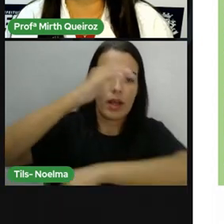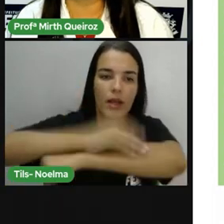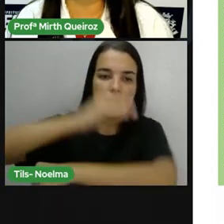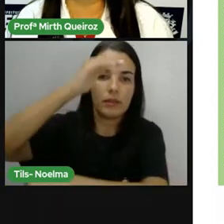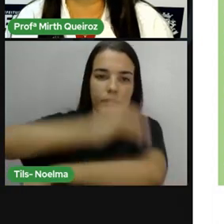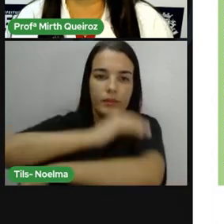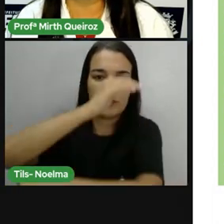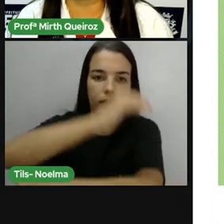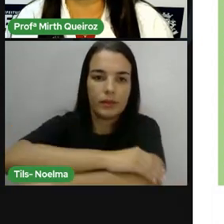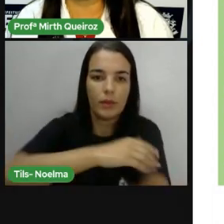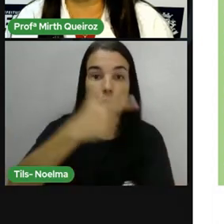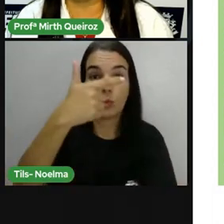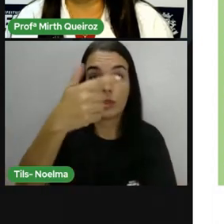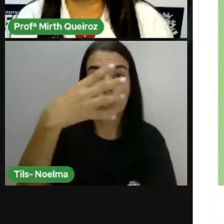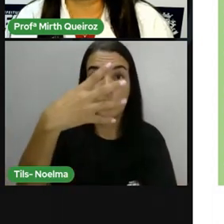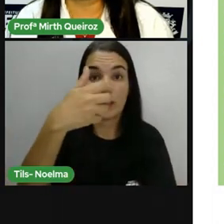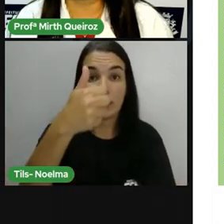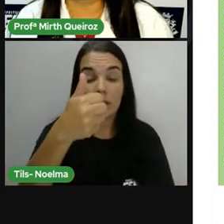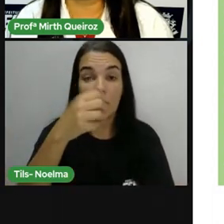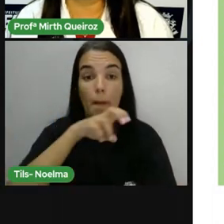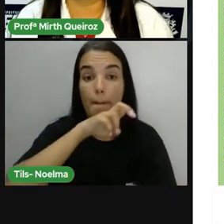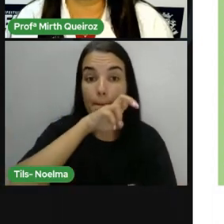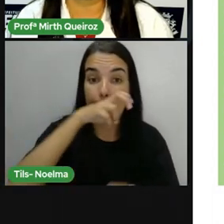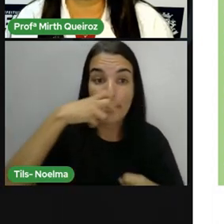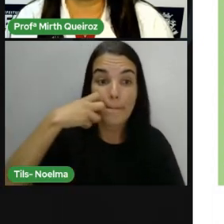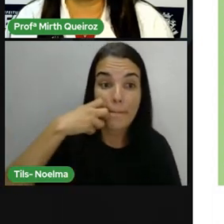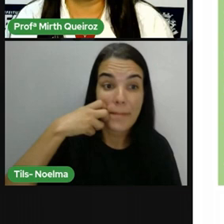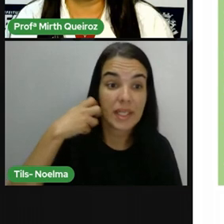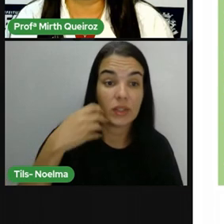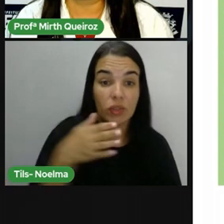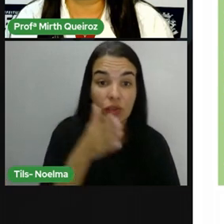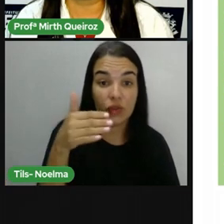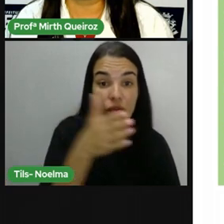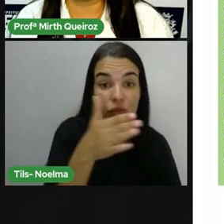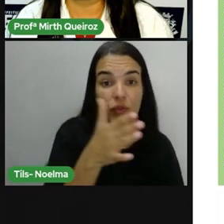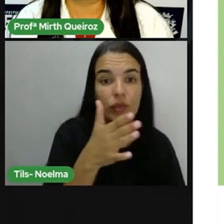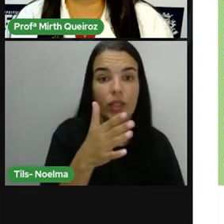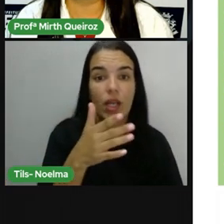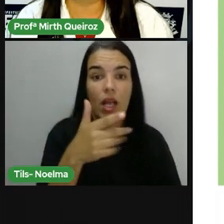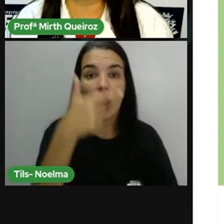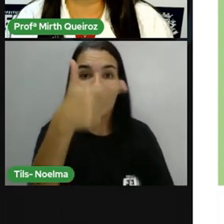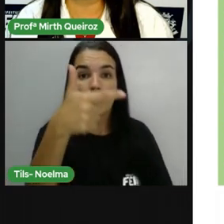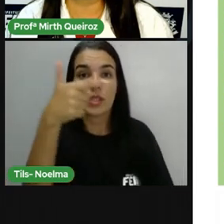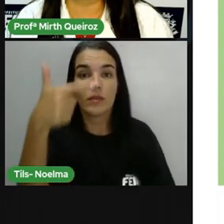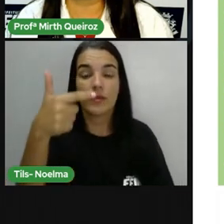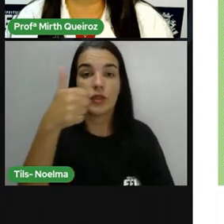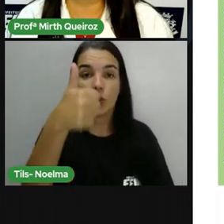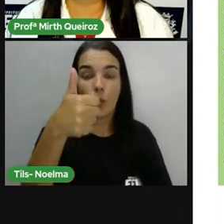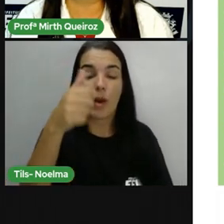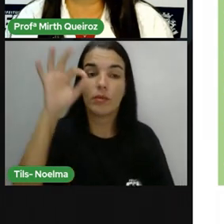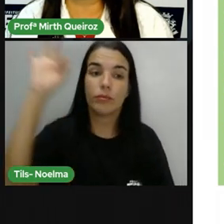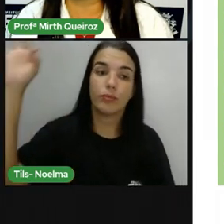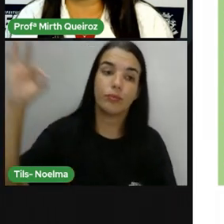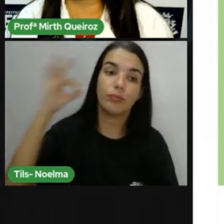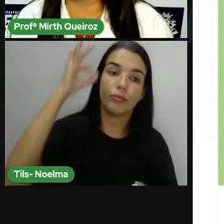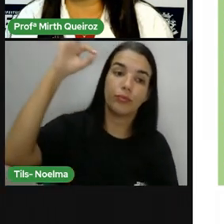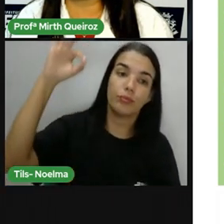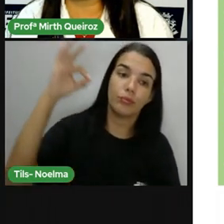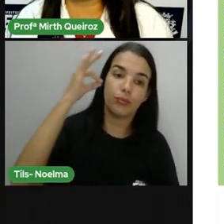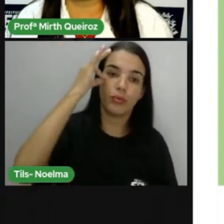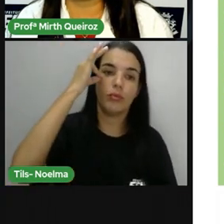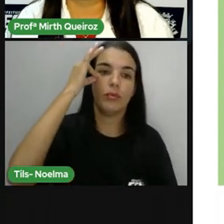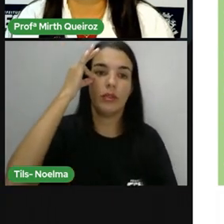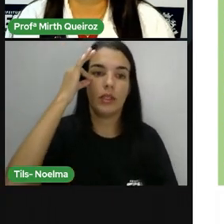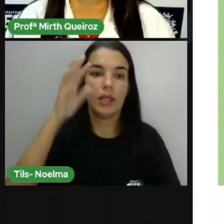de 27 milhões de pessoas vivem na região. A maioria carente e dependente de recursos do bioma para